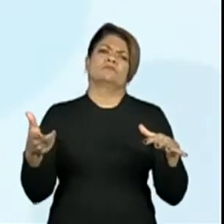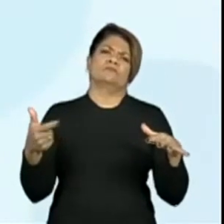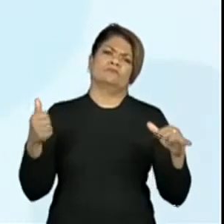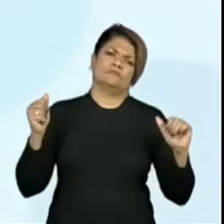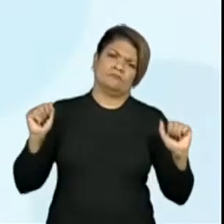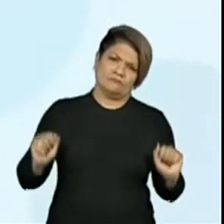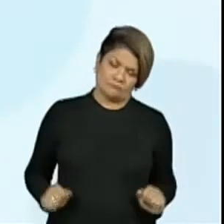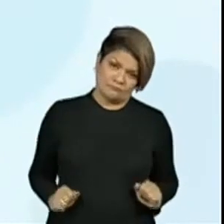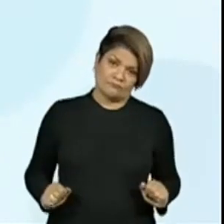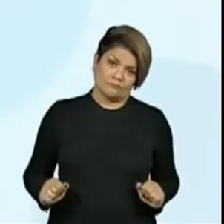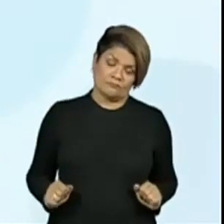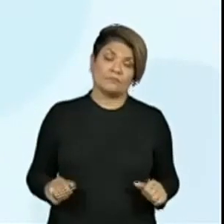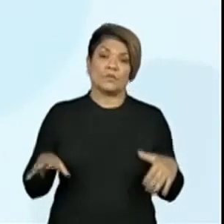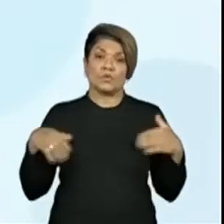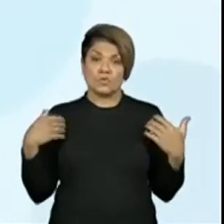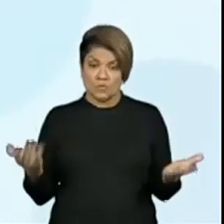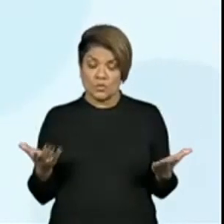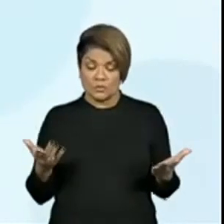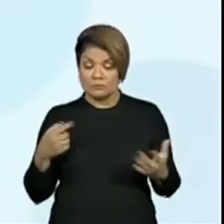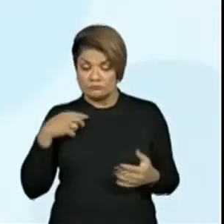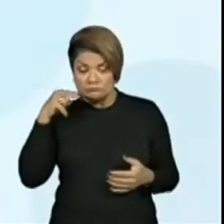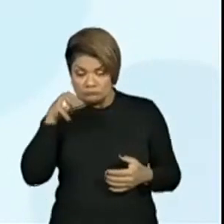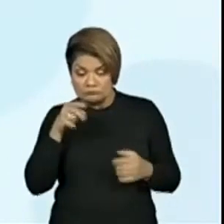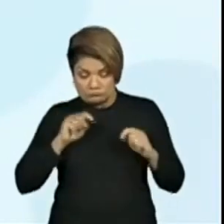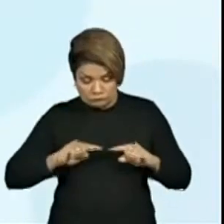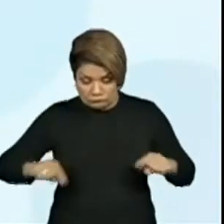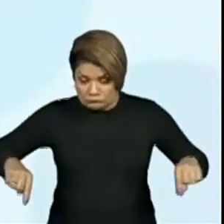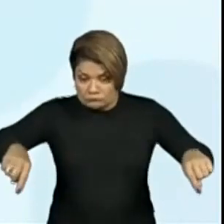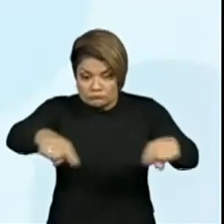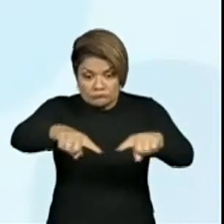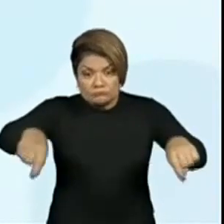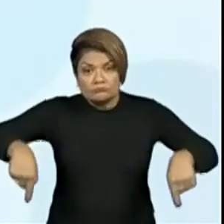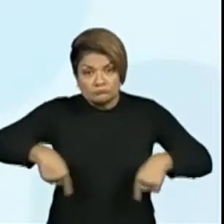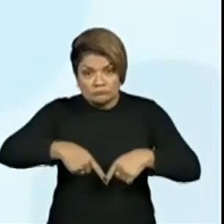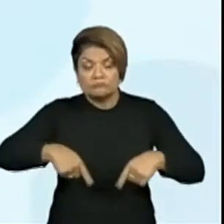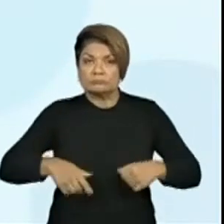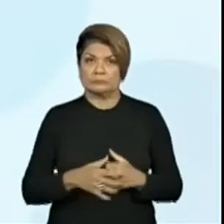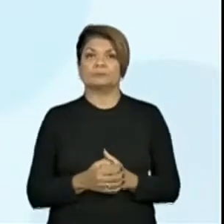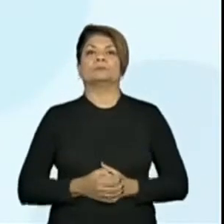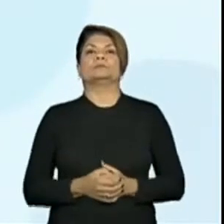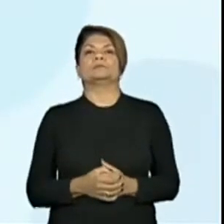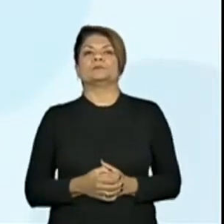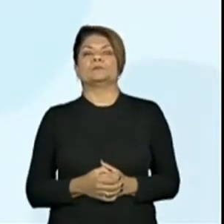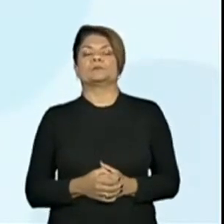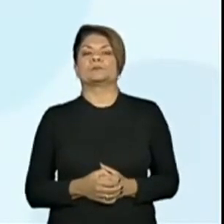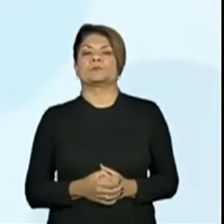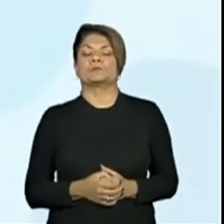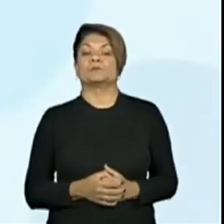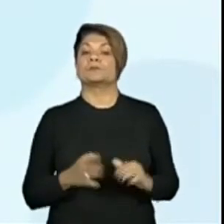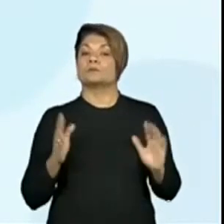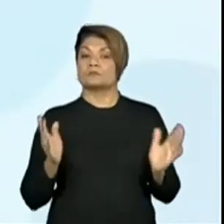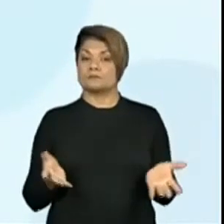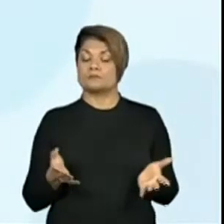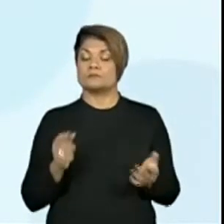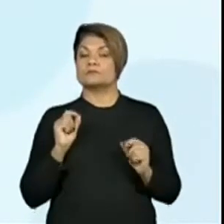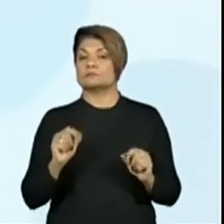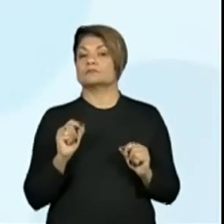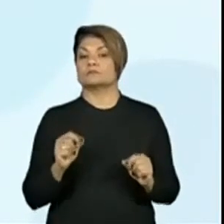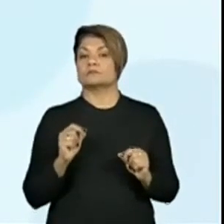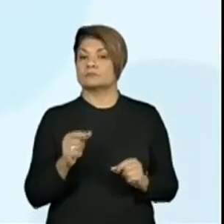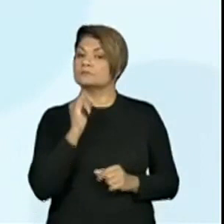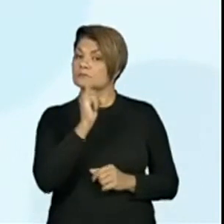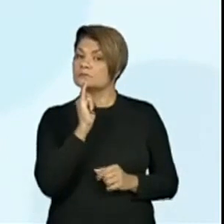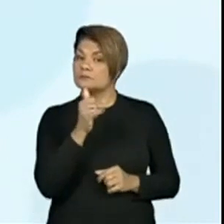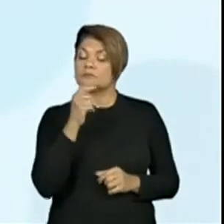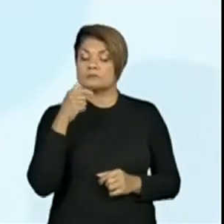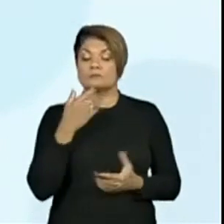aproximava do tal lago que deu nome ao reino. Então aqui ele está me contando que tudo começa